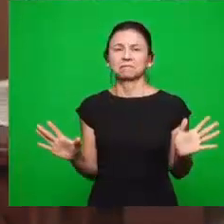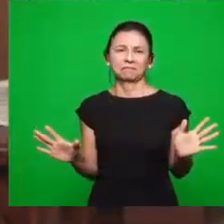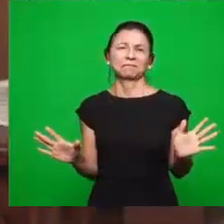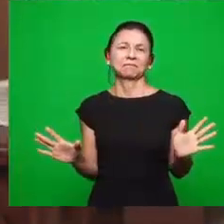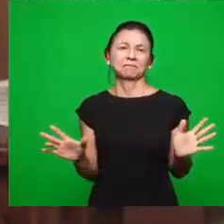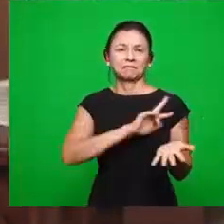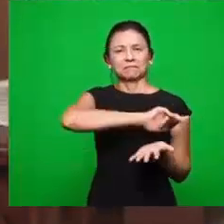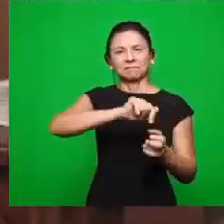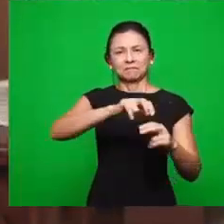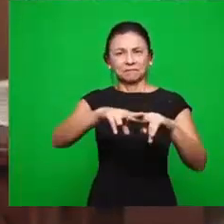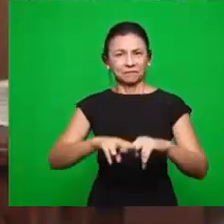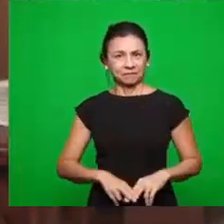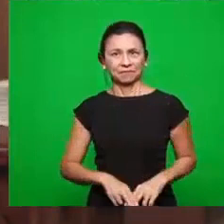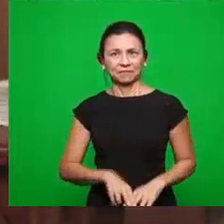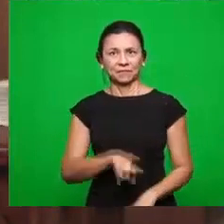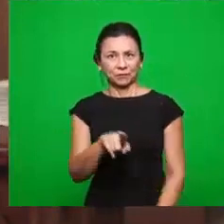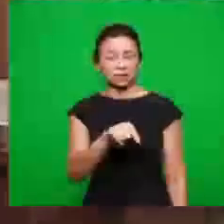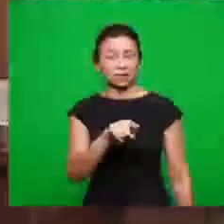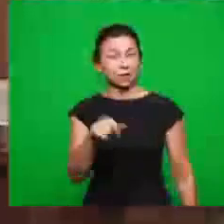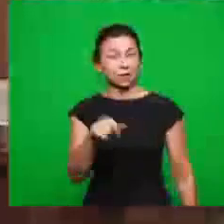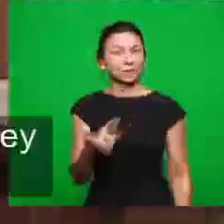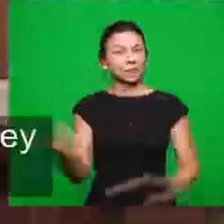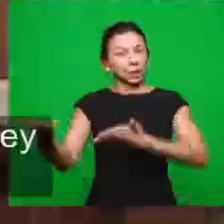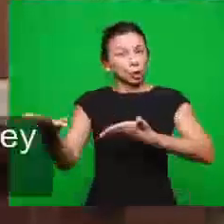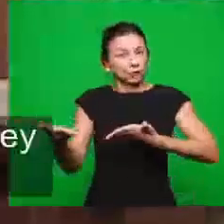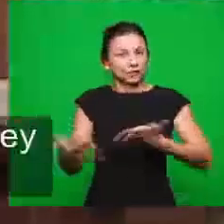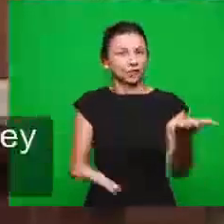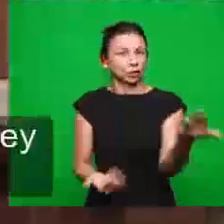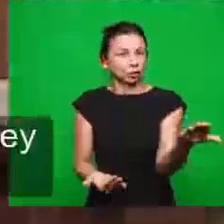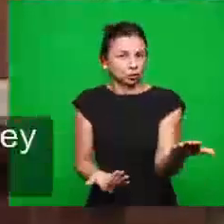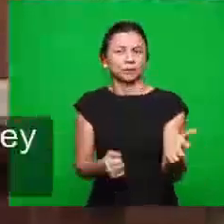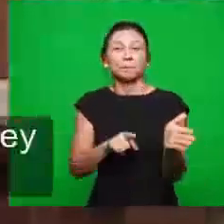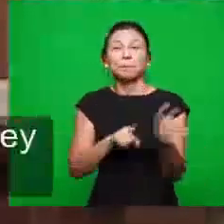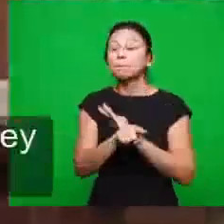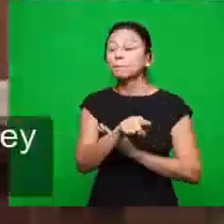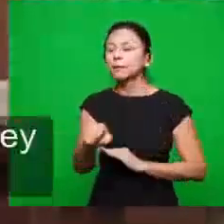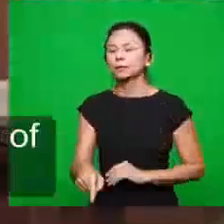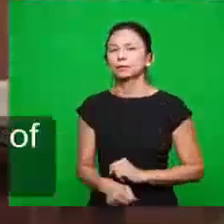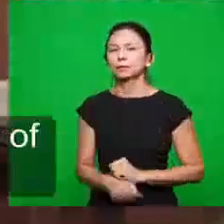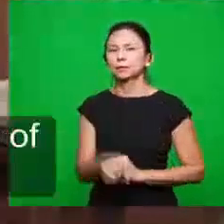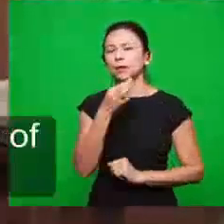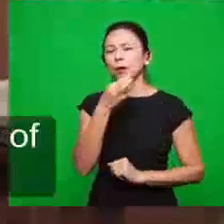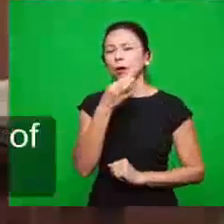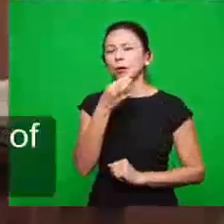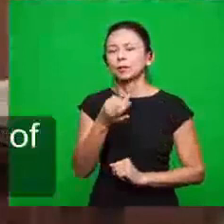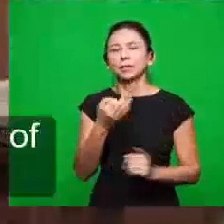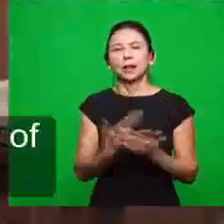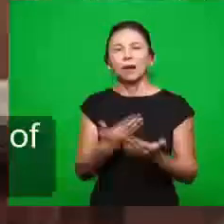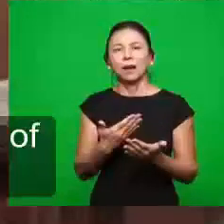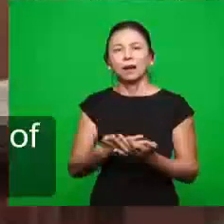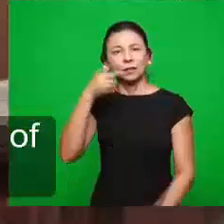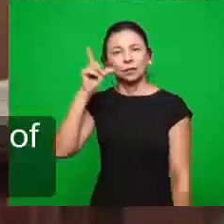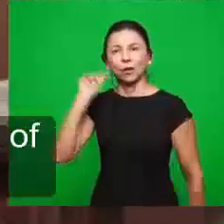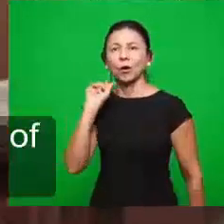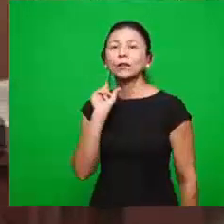muitos motivos. Chama os jovens de ontem. Bota eles na frente e pergunta a eles. O que é que eles acham das aulas que tiveram ontem